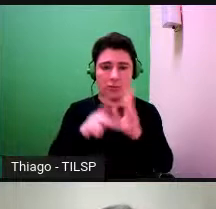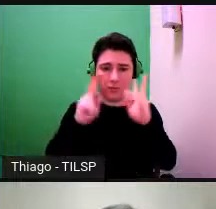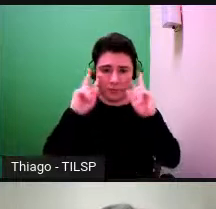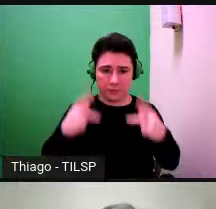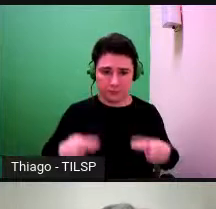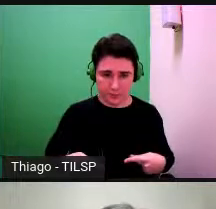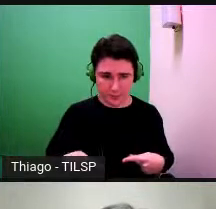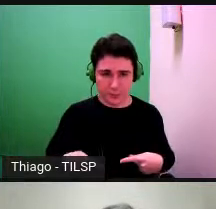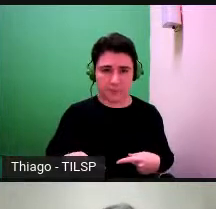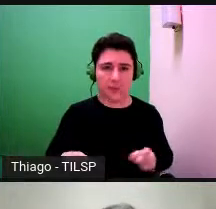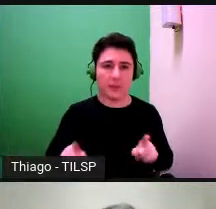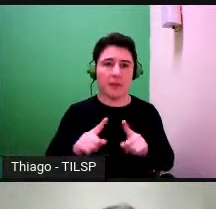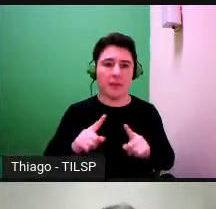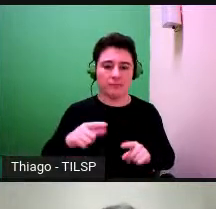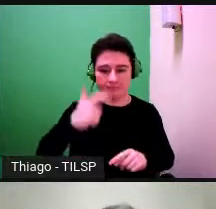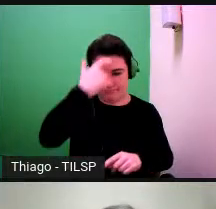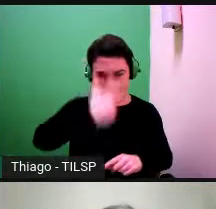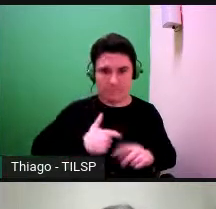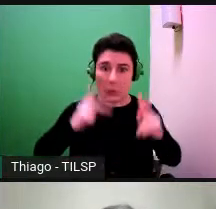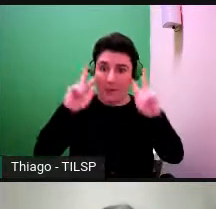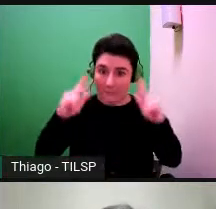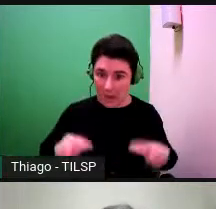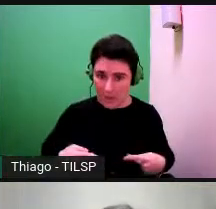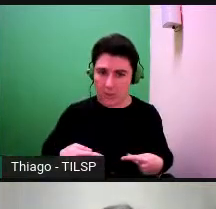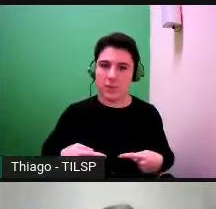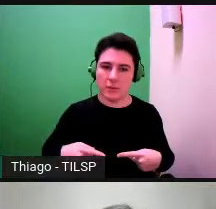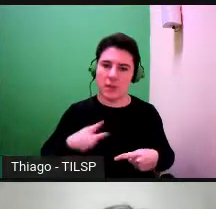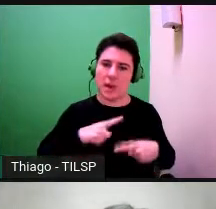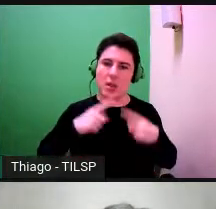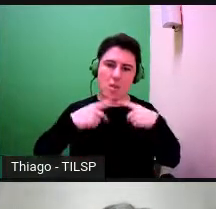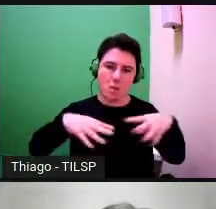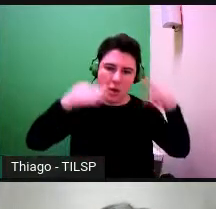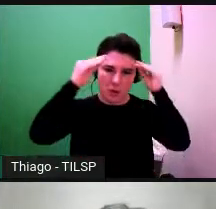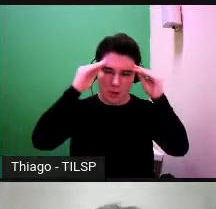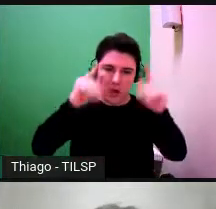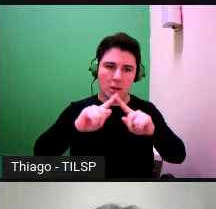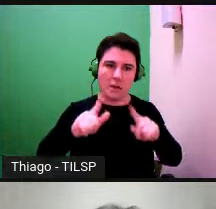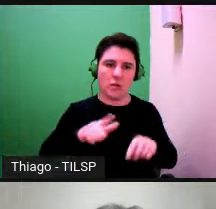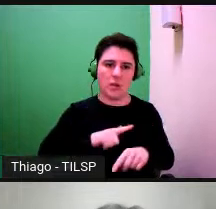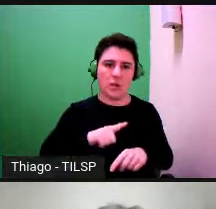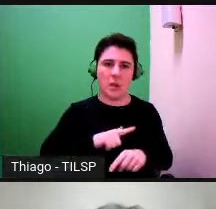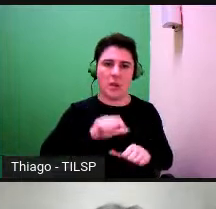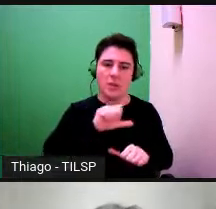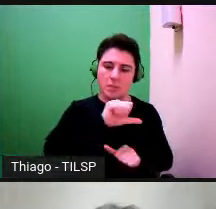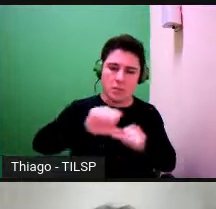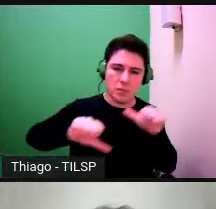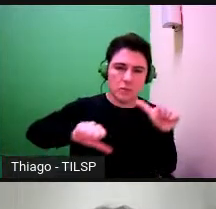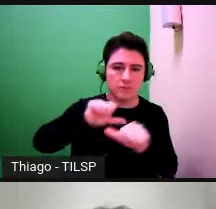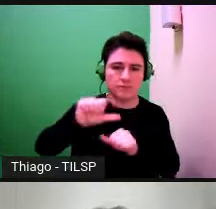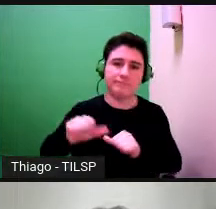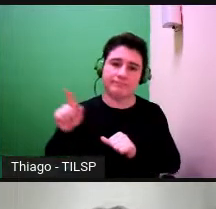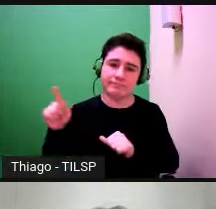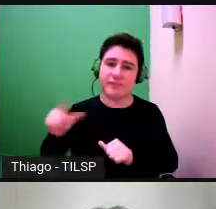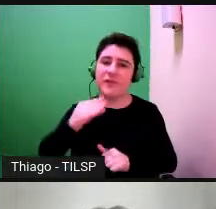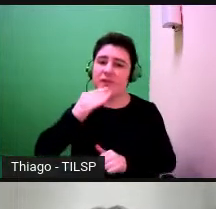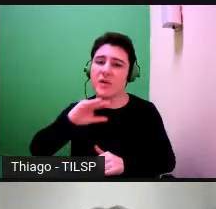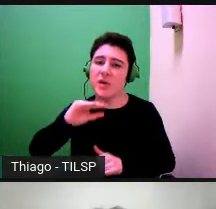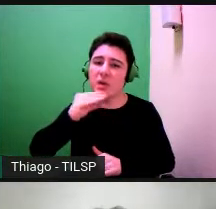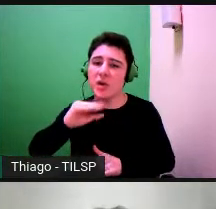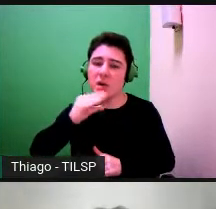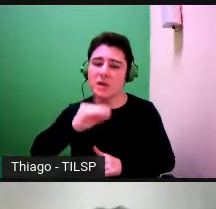isto é, da espécie humana, e isso tem a ver com o salto qualitativo de que fala Vygotsky, que é um salto